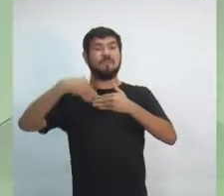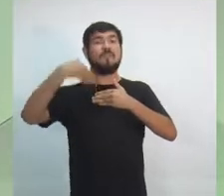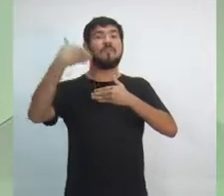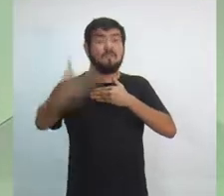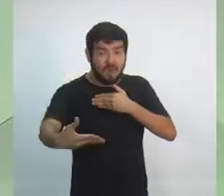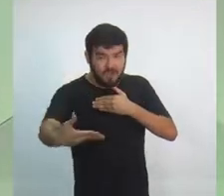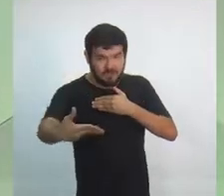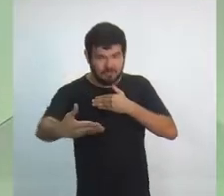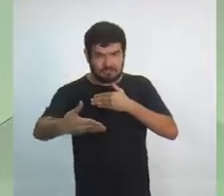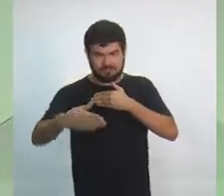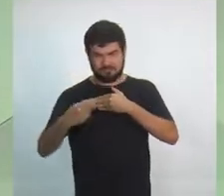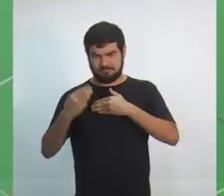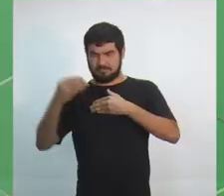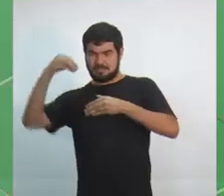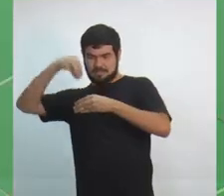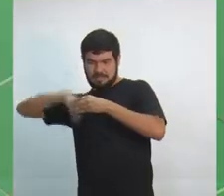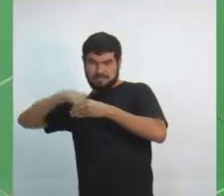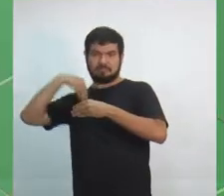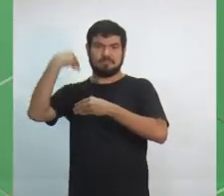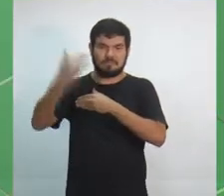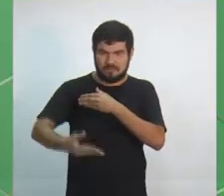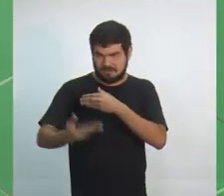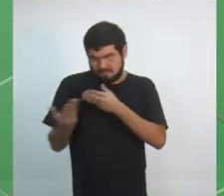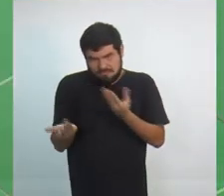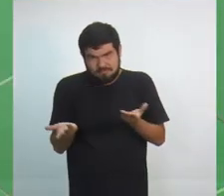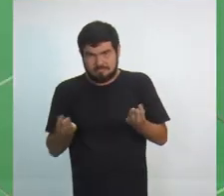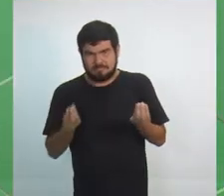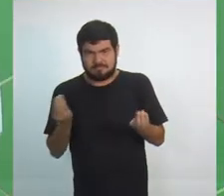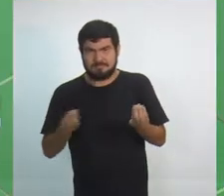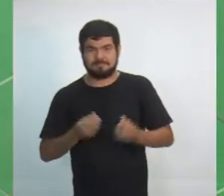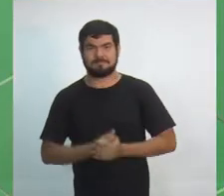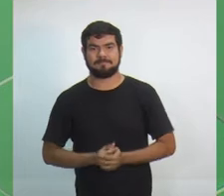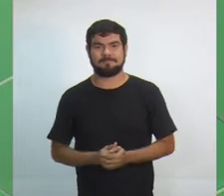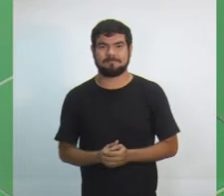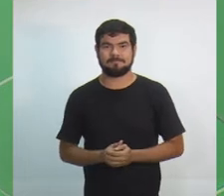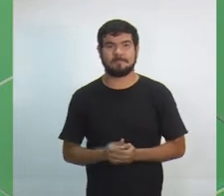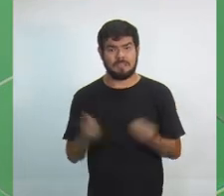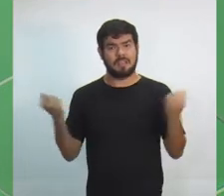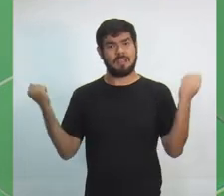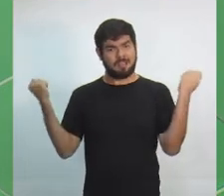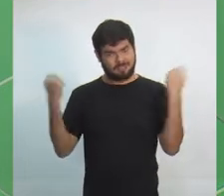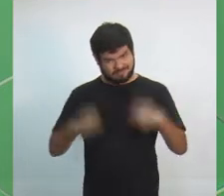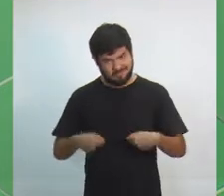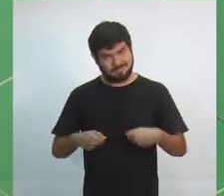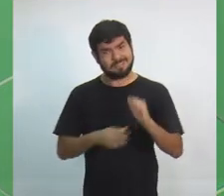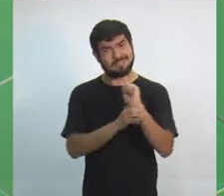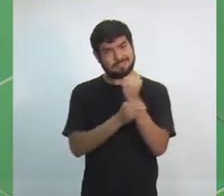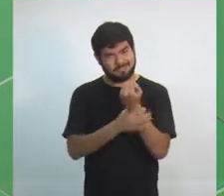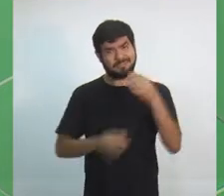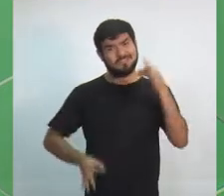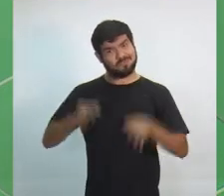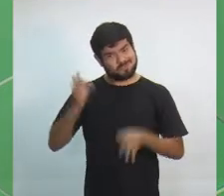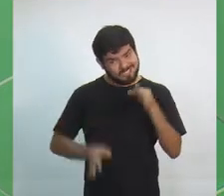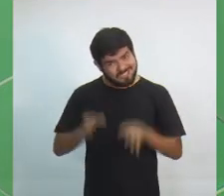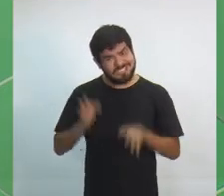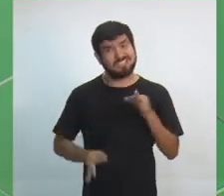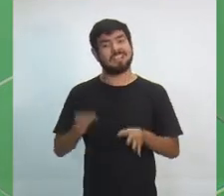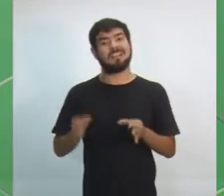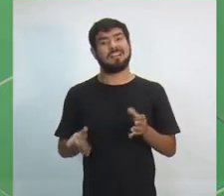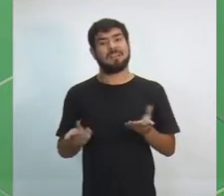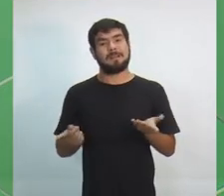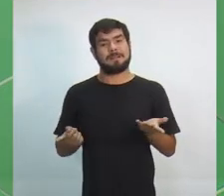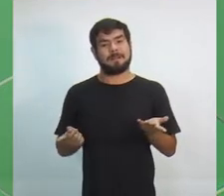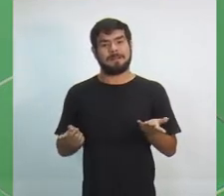uma. Obrigado. Em relação a manter a Zona Franca, é garantir a segurança jurídica. E para garantir a segurança jurídica,